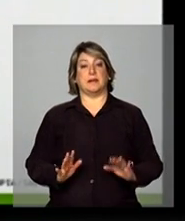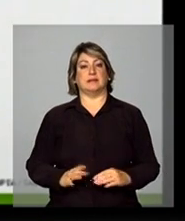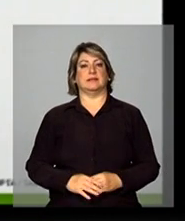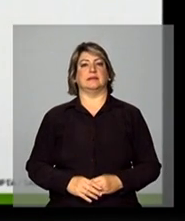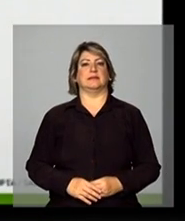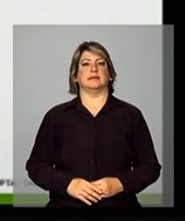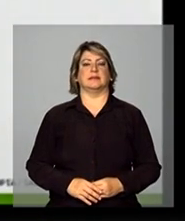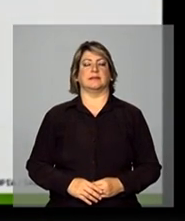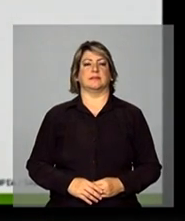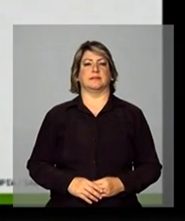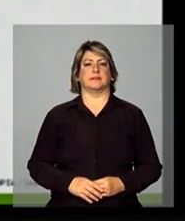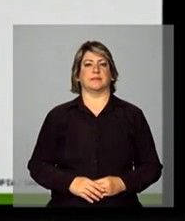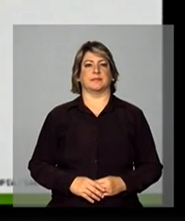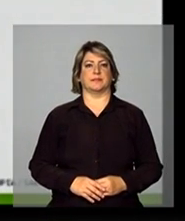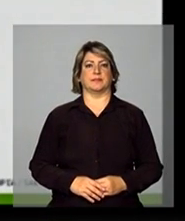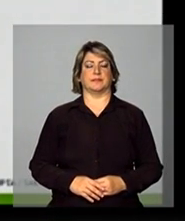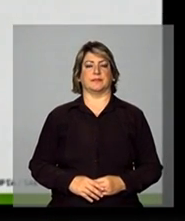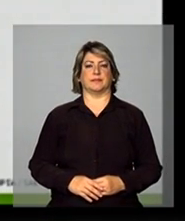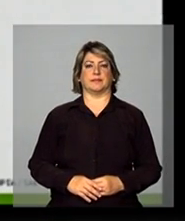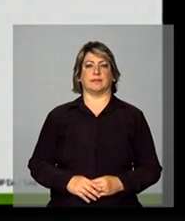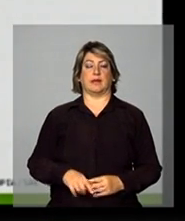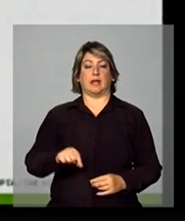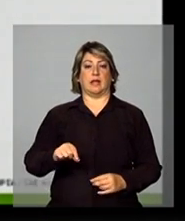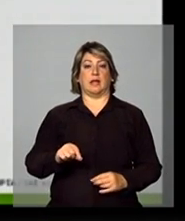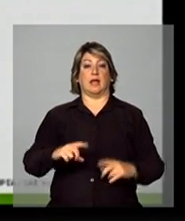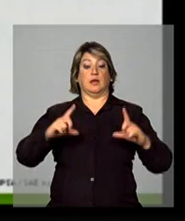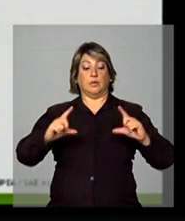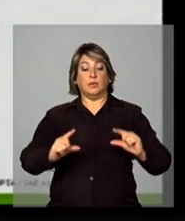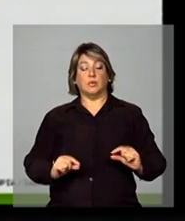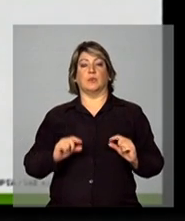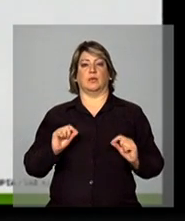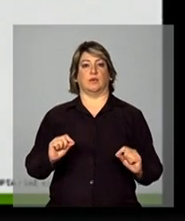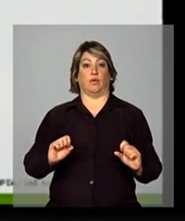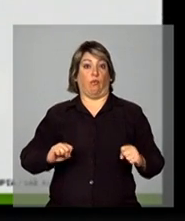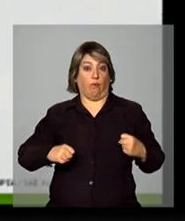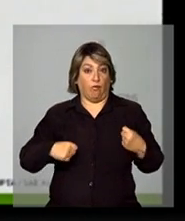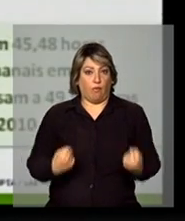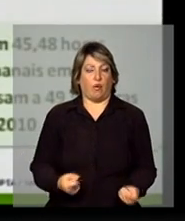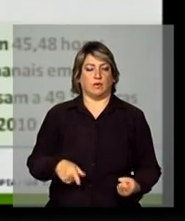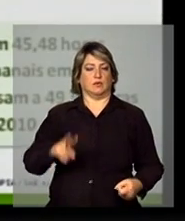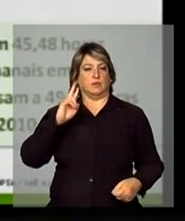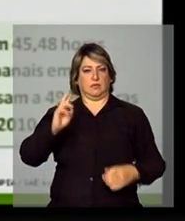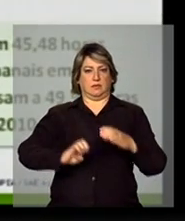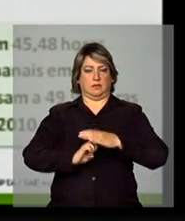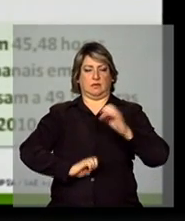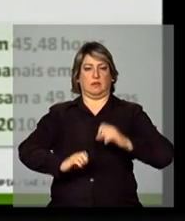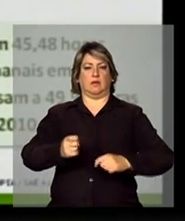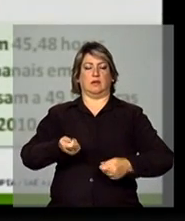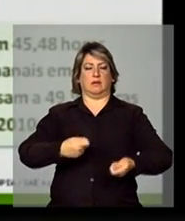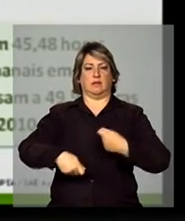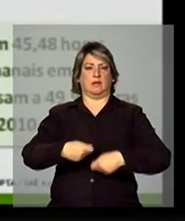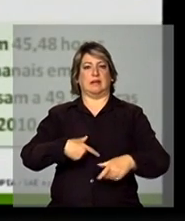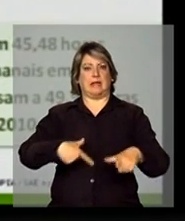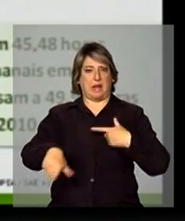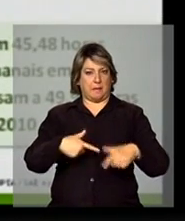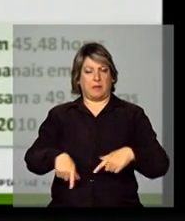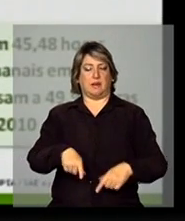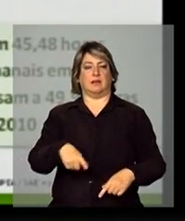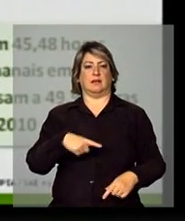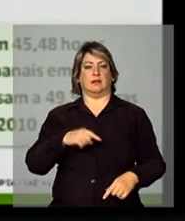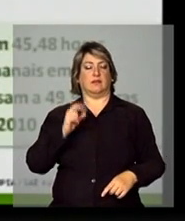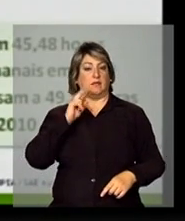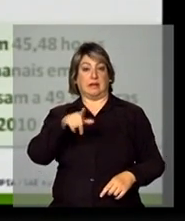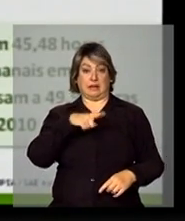essa é a queda do esforço ao empreendedorismo. mais uma vez, cai em todas as unidades da federação, ali está errado,